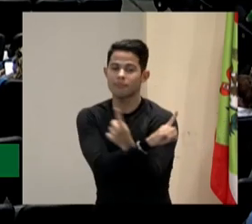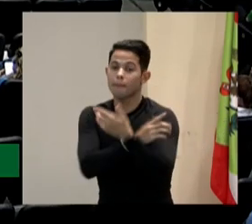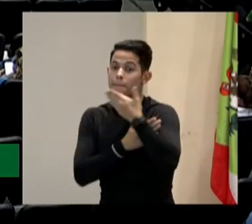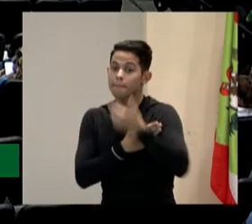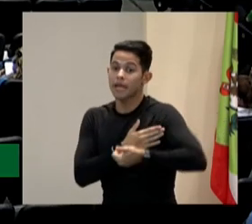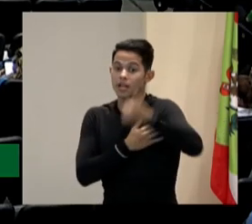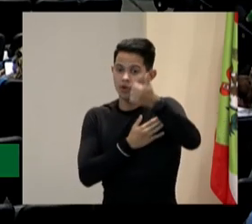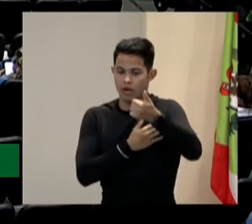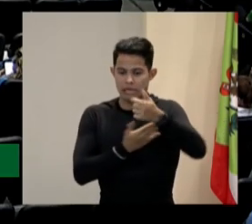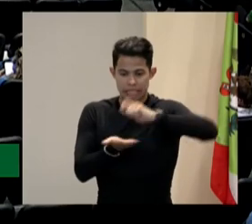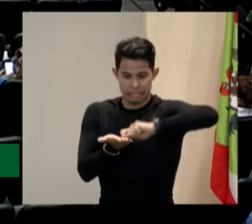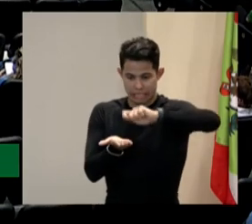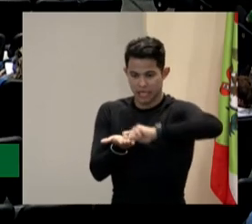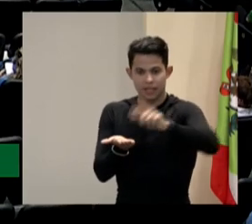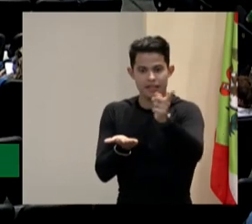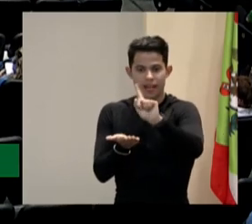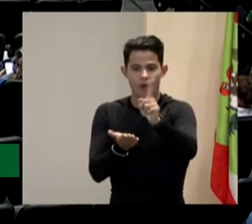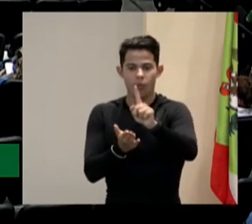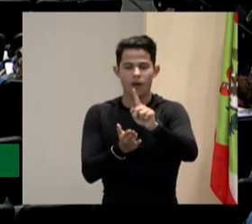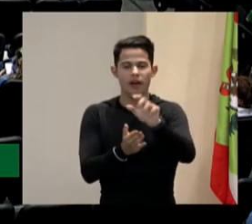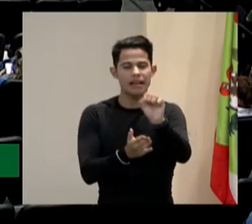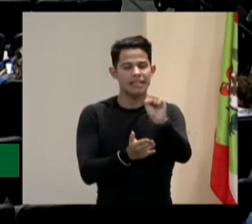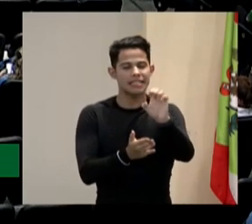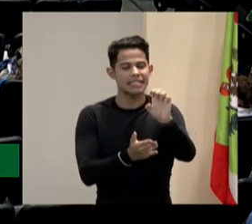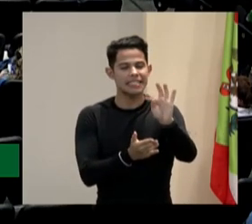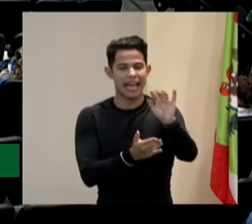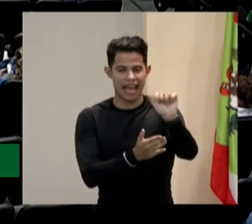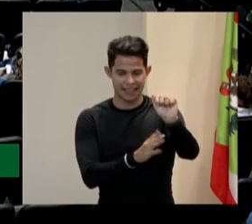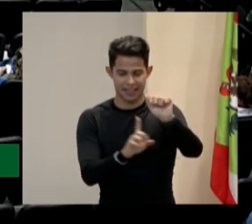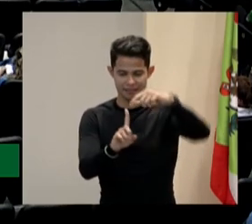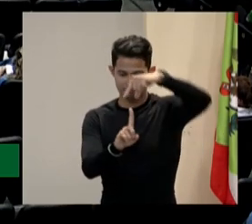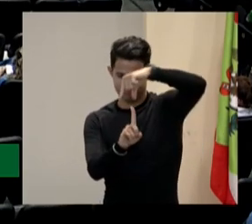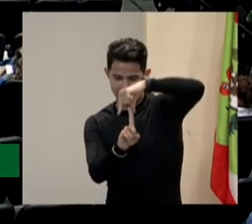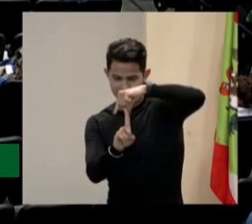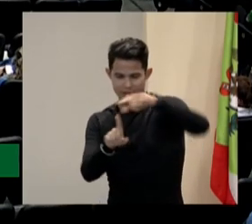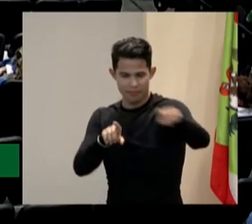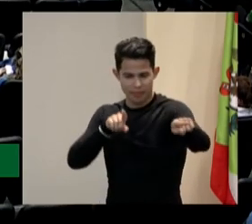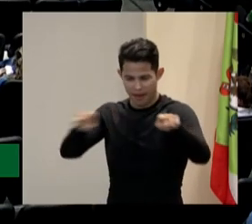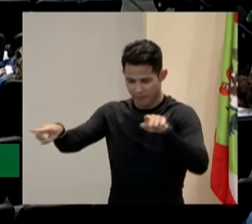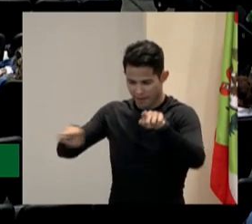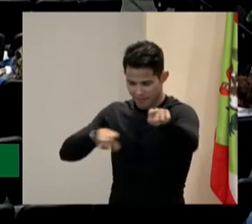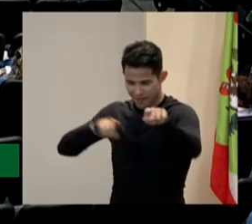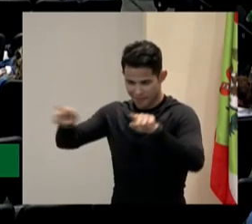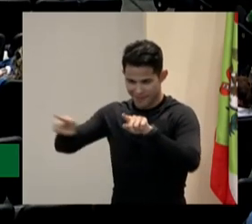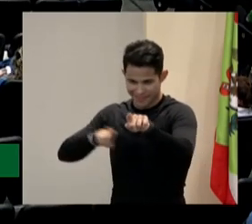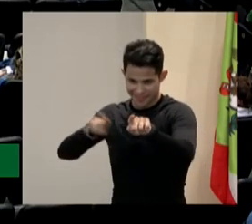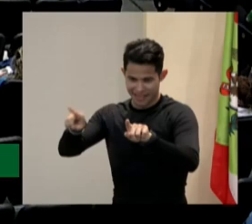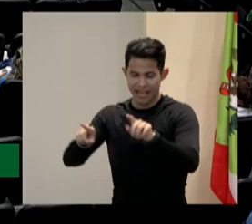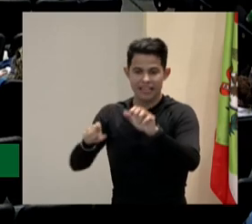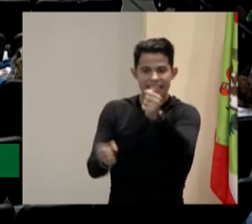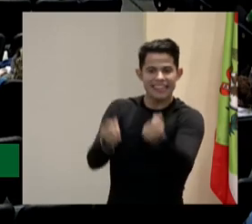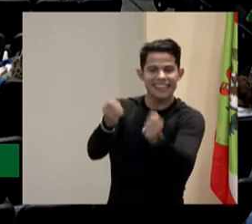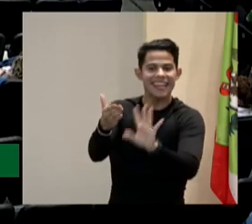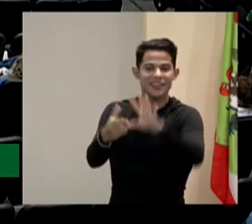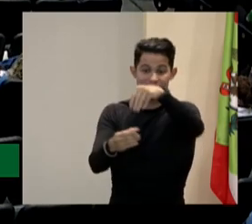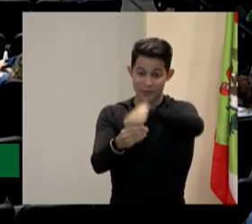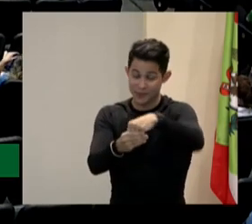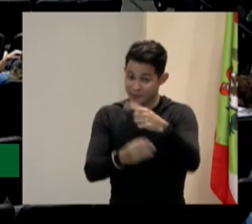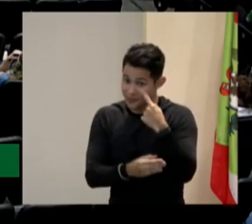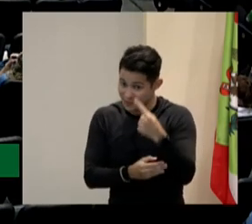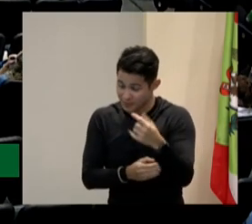seta para aumentar o volume, abaixar o vidro do carro. É a importância de a gente ouvir as pessoas. A gente ter grupos